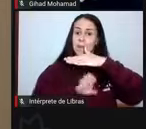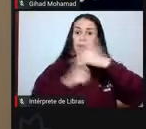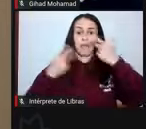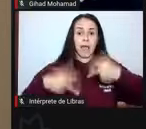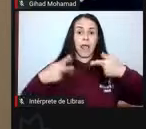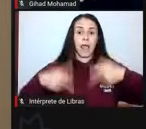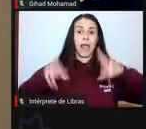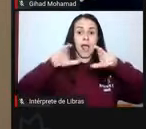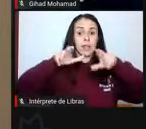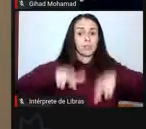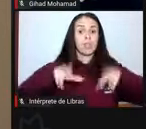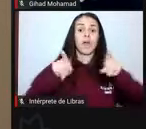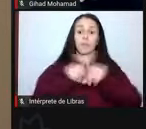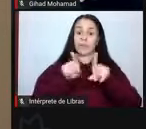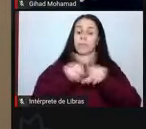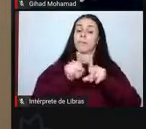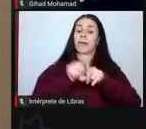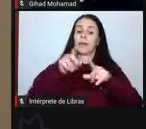O que significa